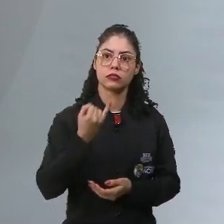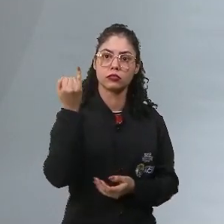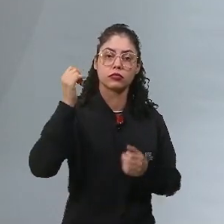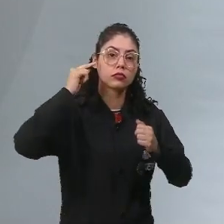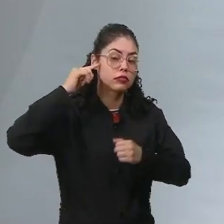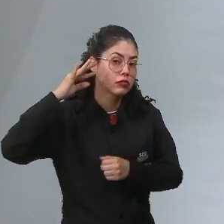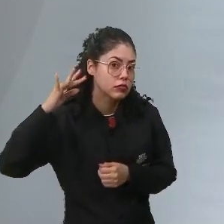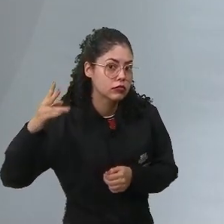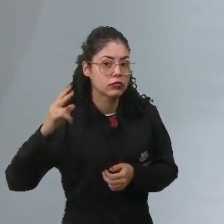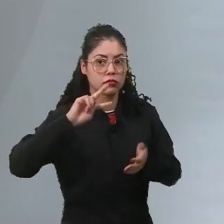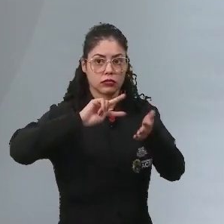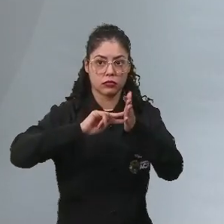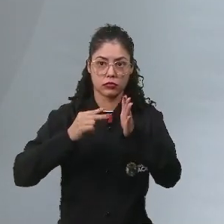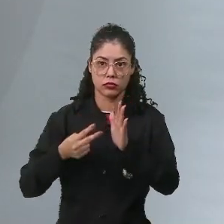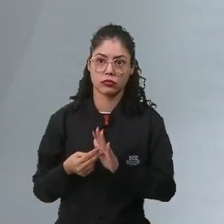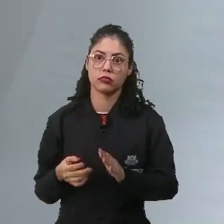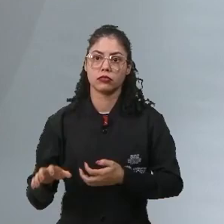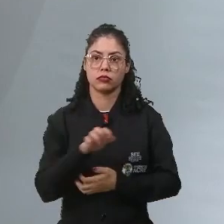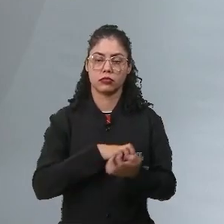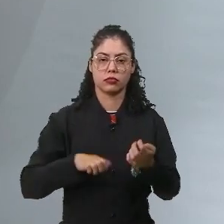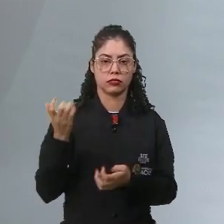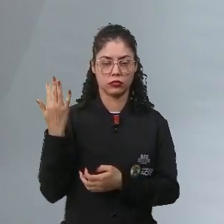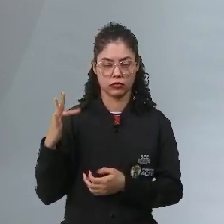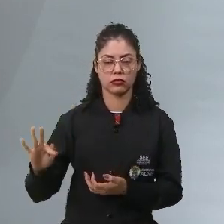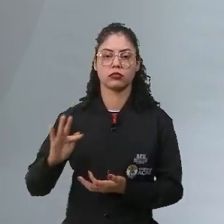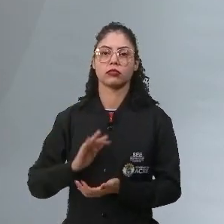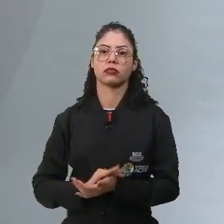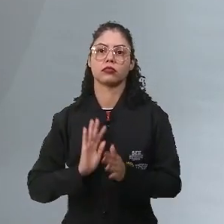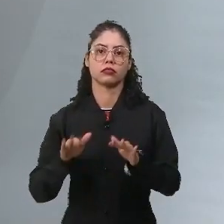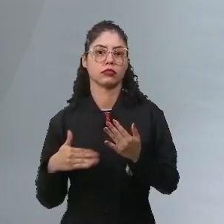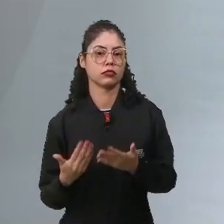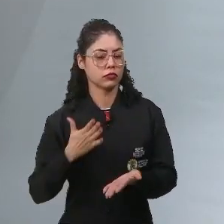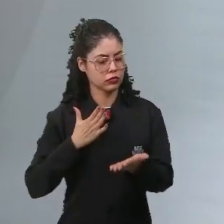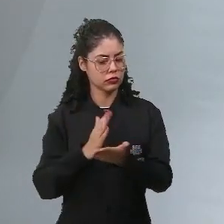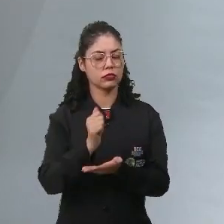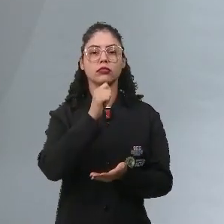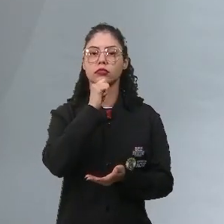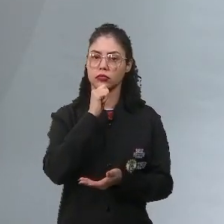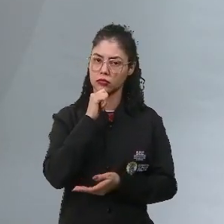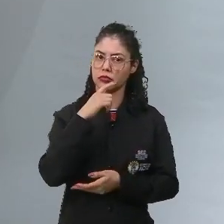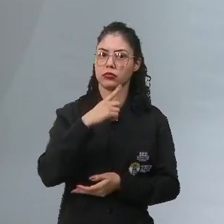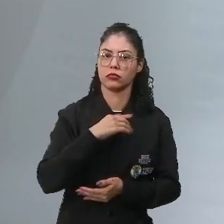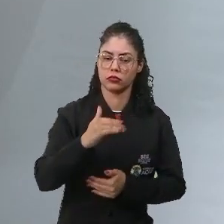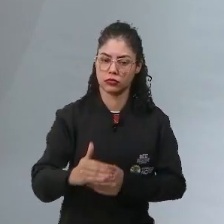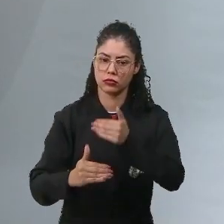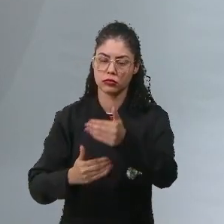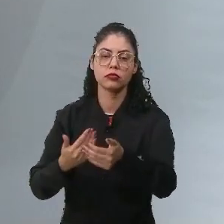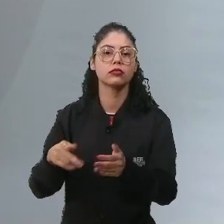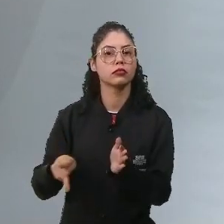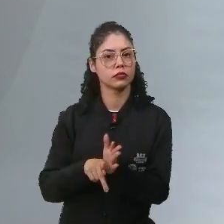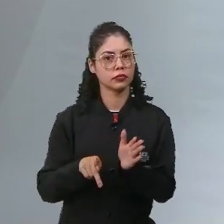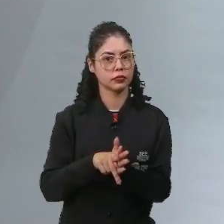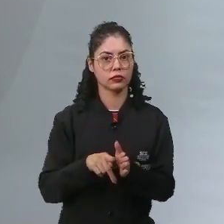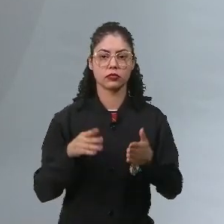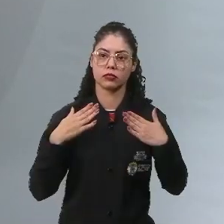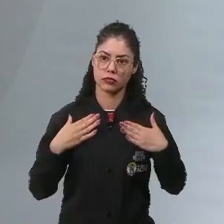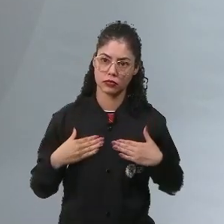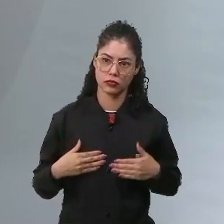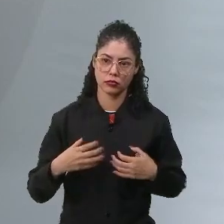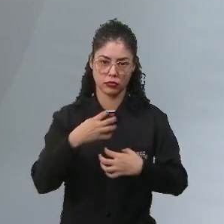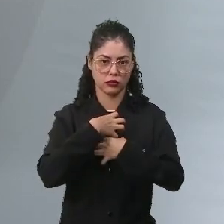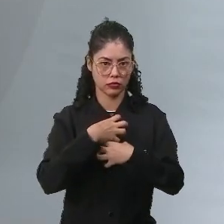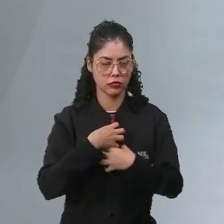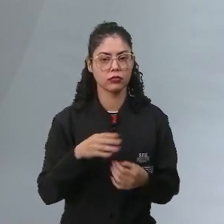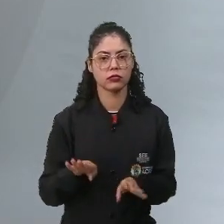reflitam sobre o significado que essa revolução teve, quais foram as conquistas que foram se obtendo a partir desse momento, porque